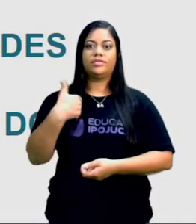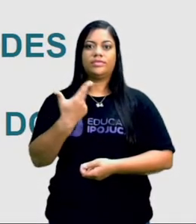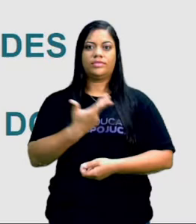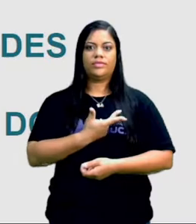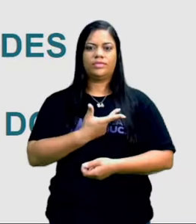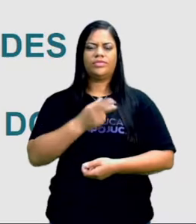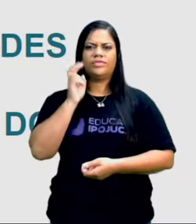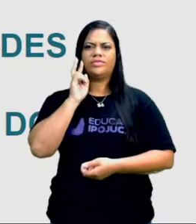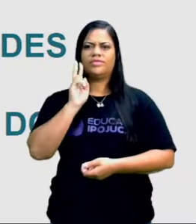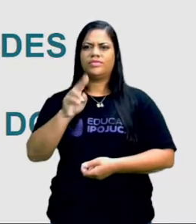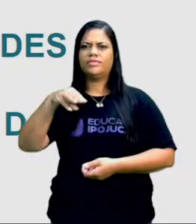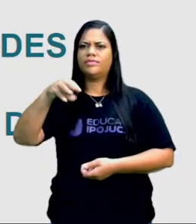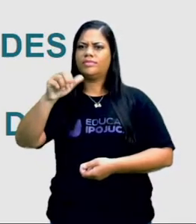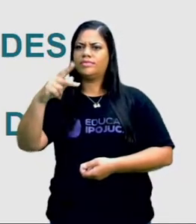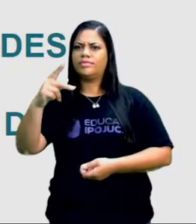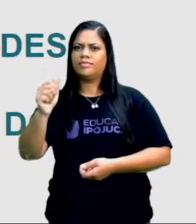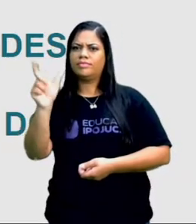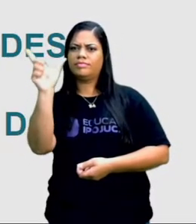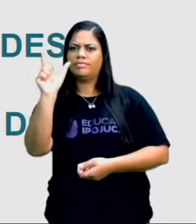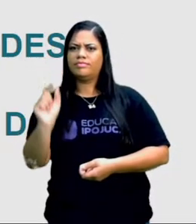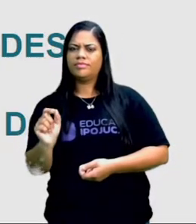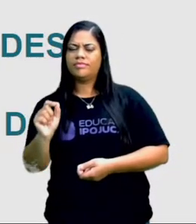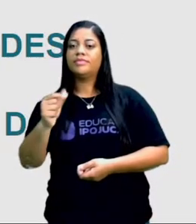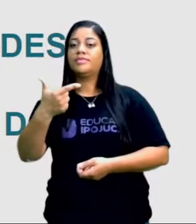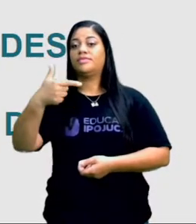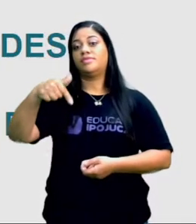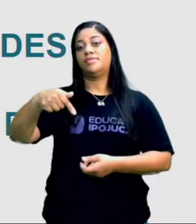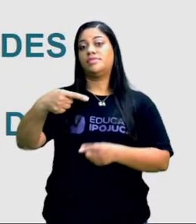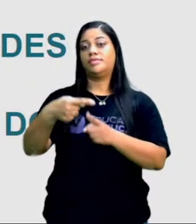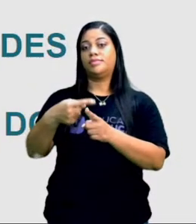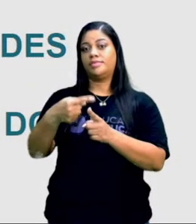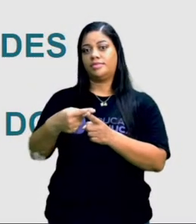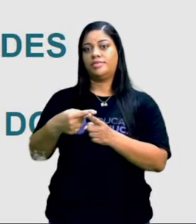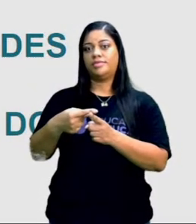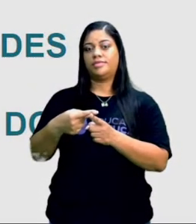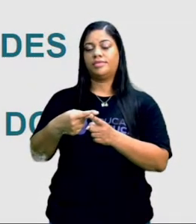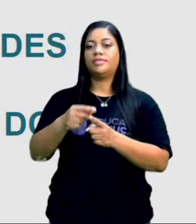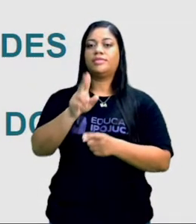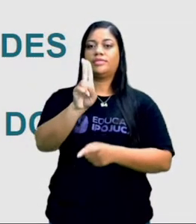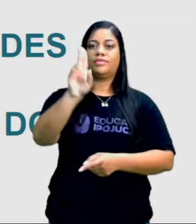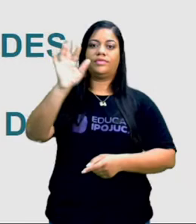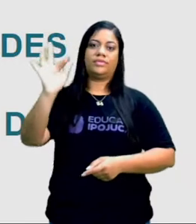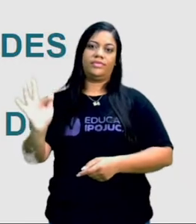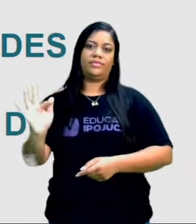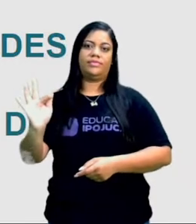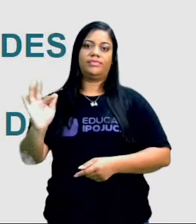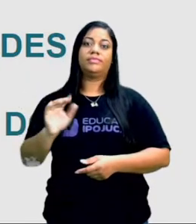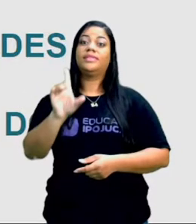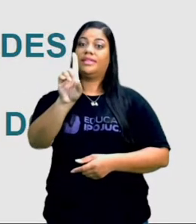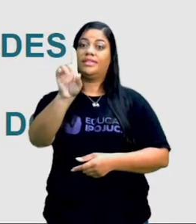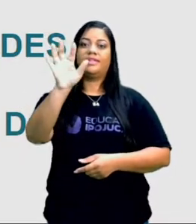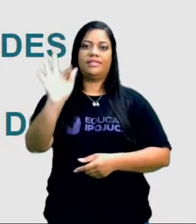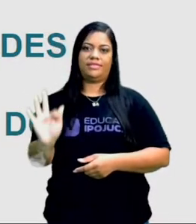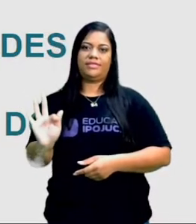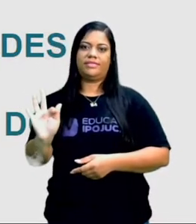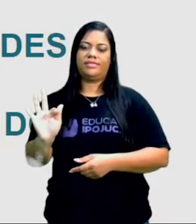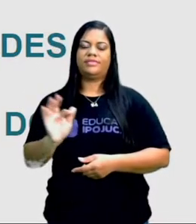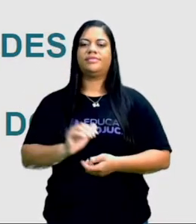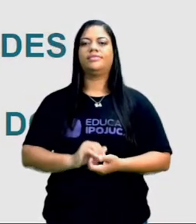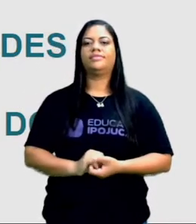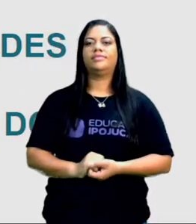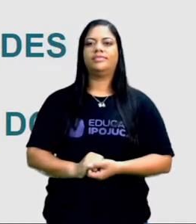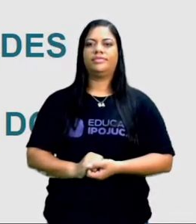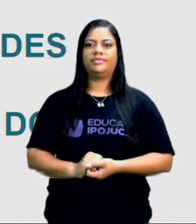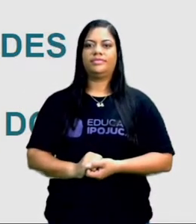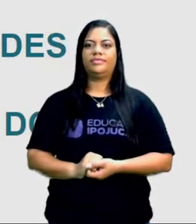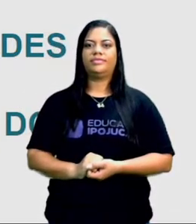para o nosso mapa a gente vai aprender que são 27, por quê? Por causa do Distrito Federal, que é Brasília e está ali dentro